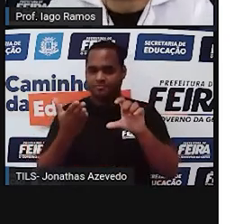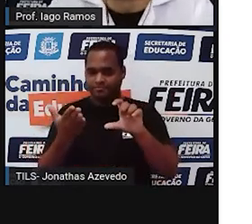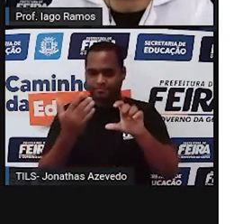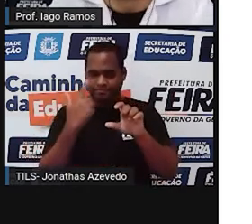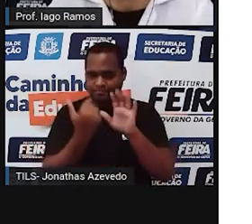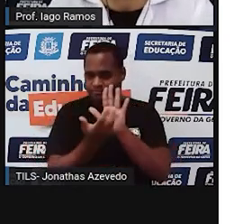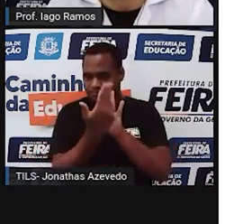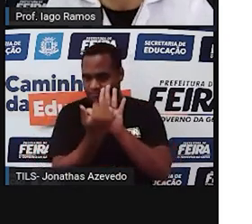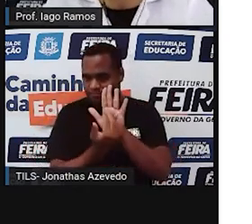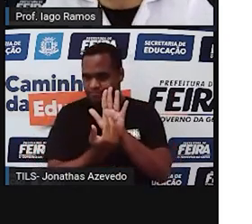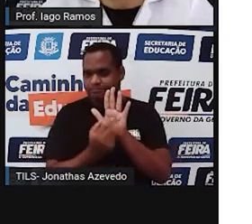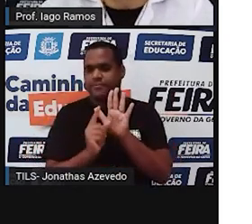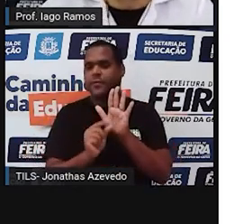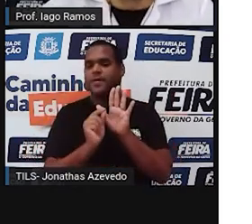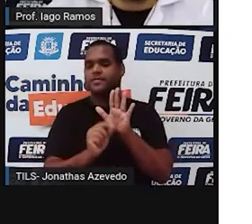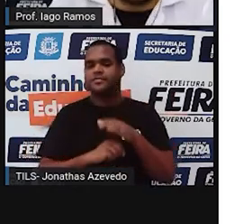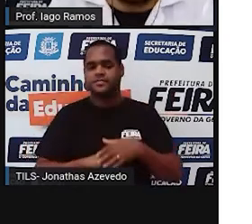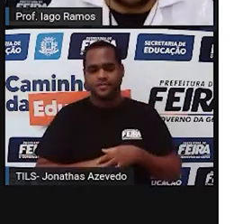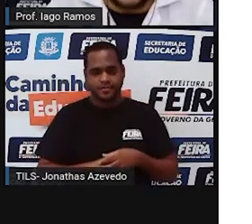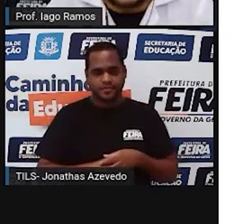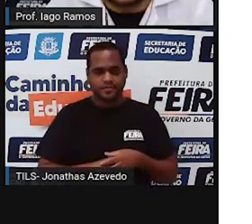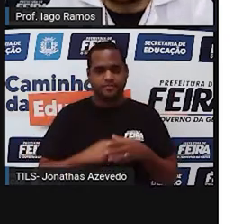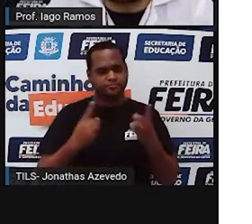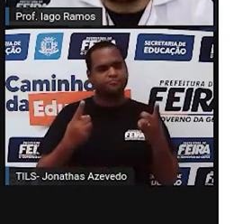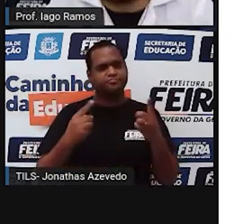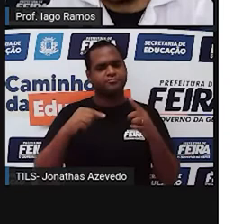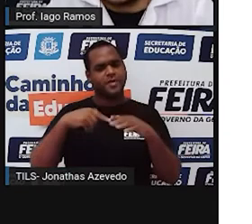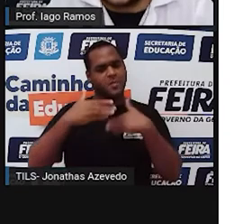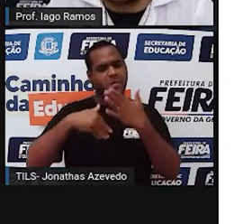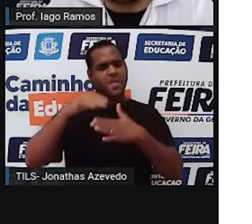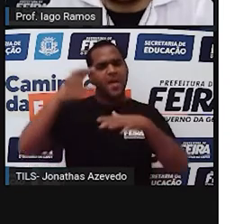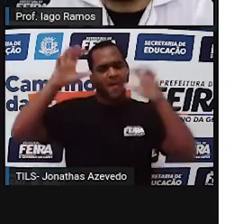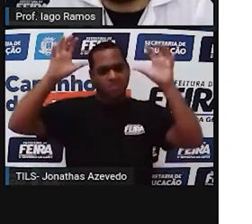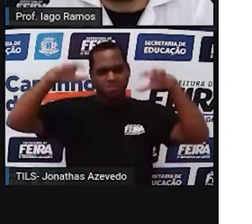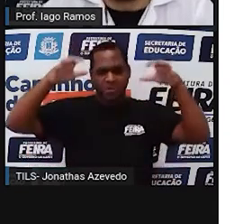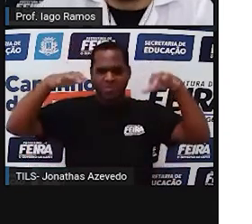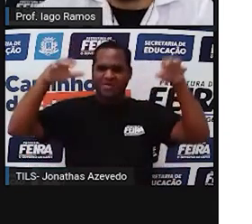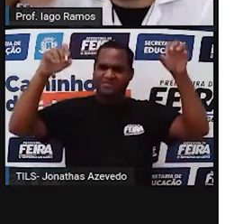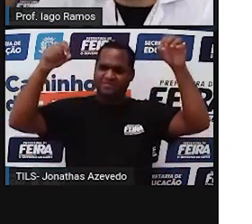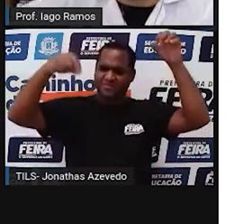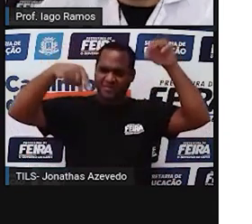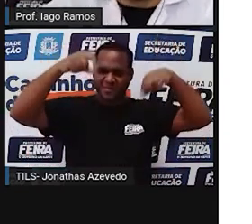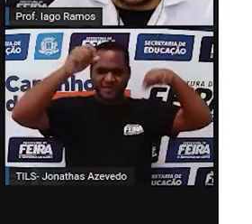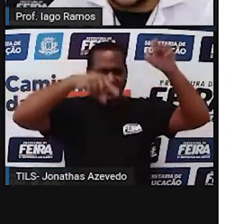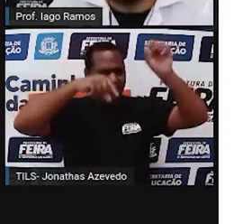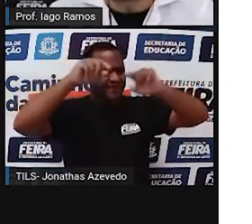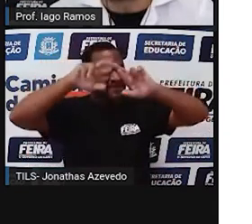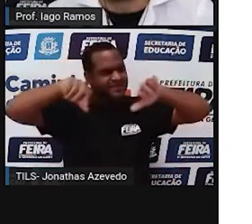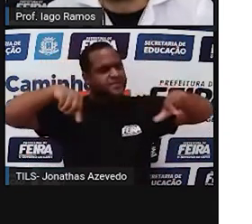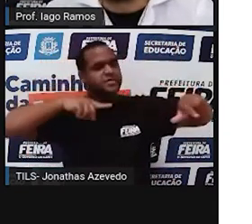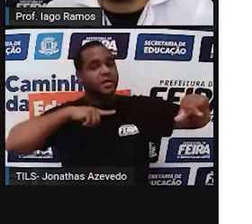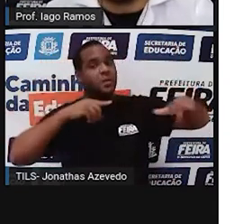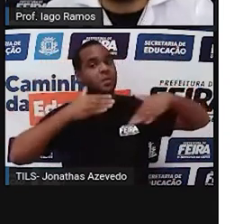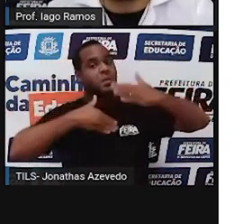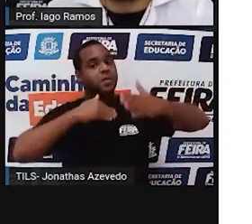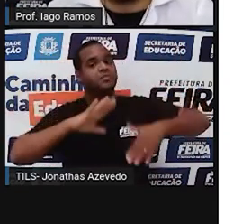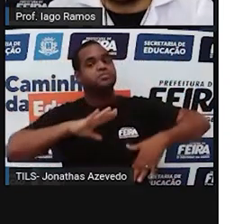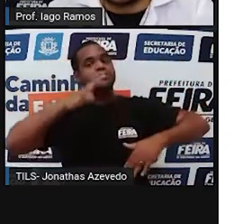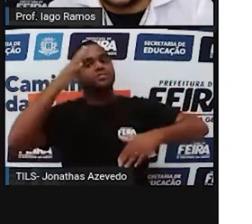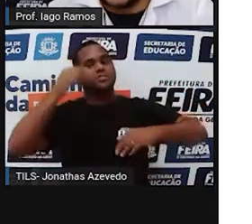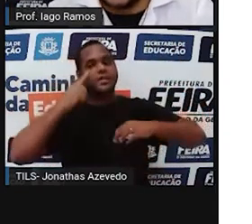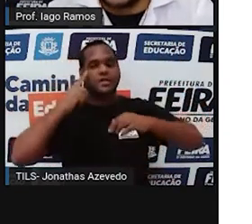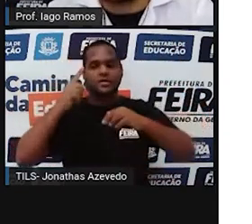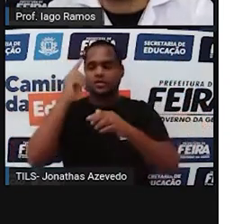vai entender essa imagem. Certo? Após uma tempestade ou depois de uma tempestade certo